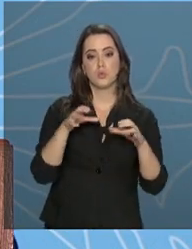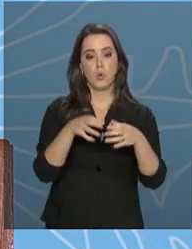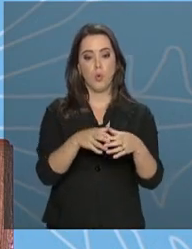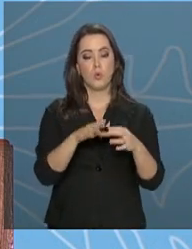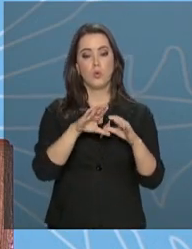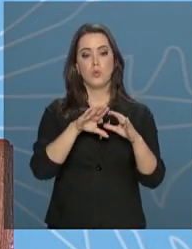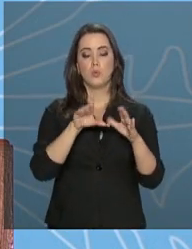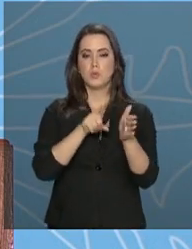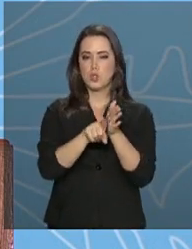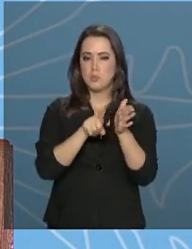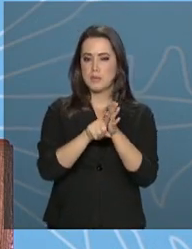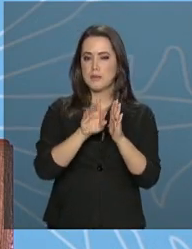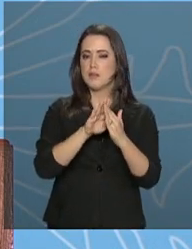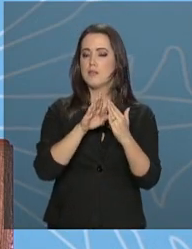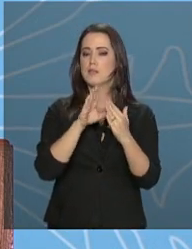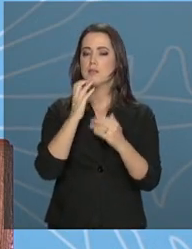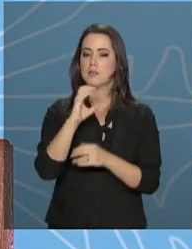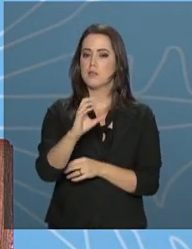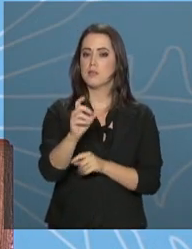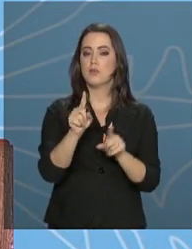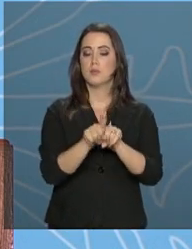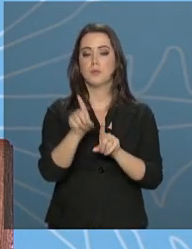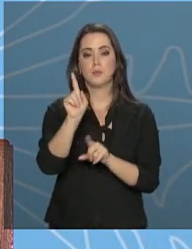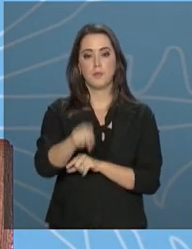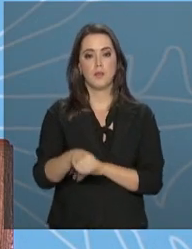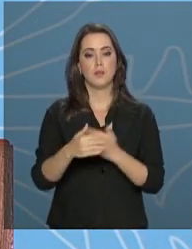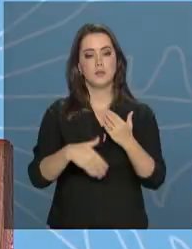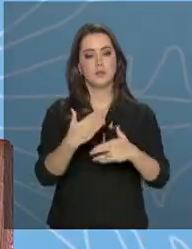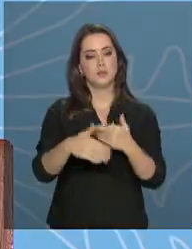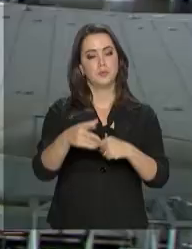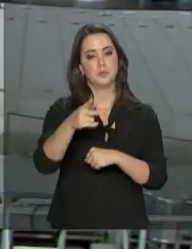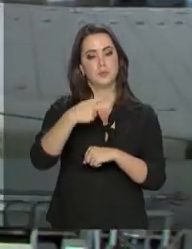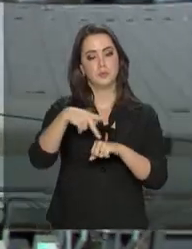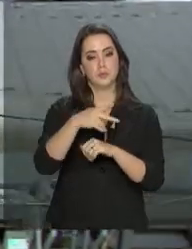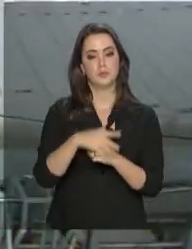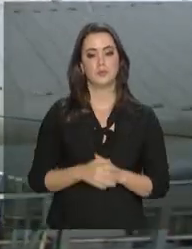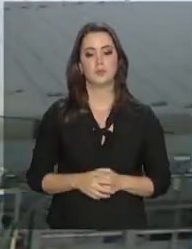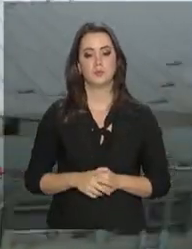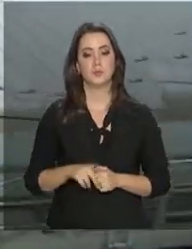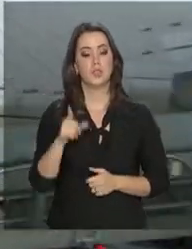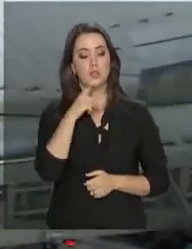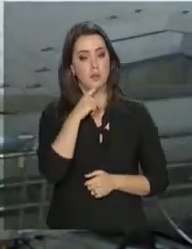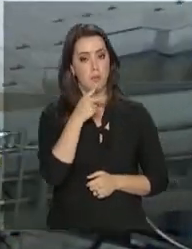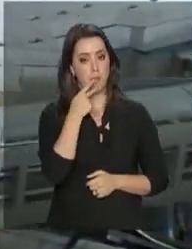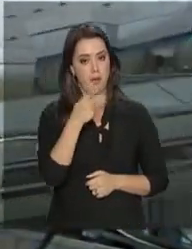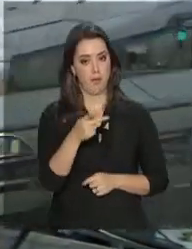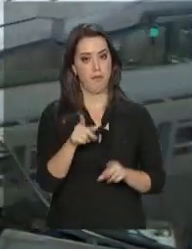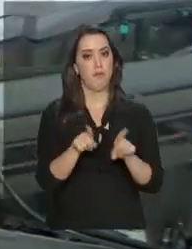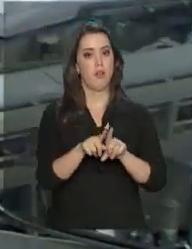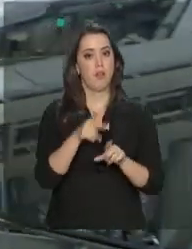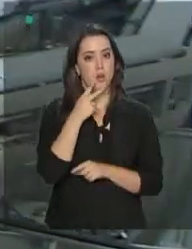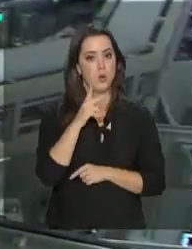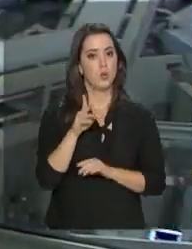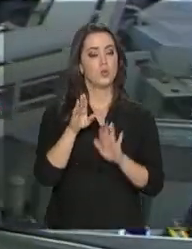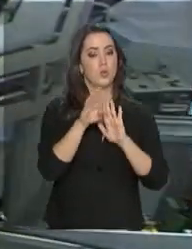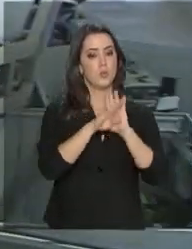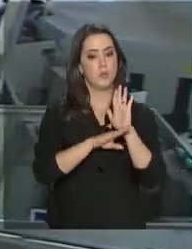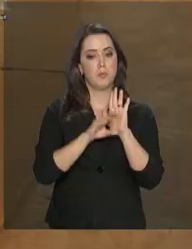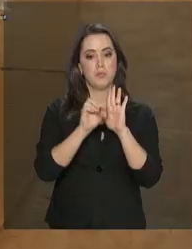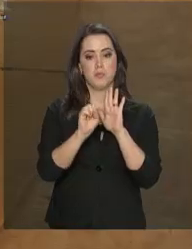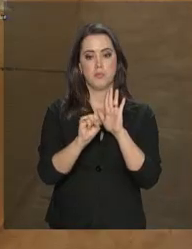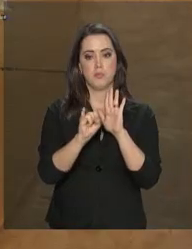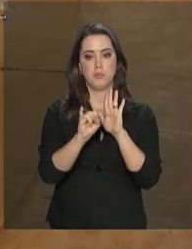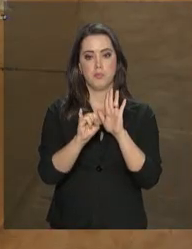científica para o desenvolvimento brasileiro. Temer também falou sobre o projeto Sirius, a